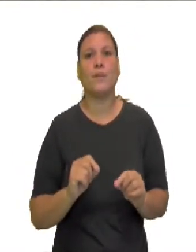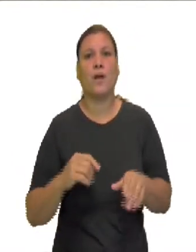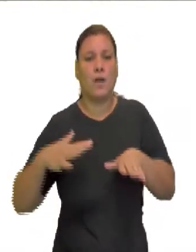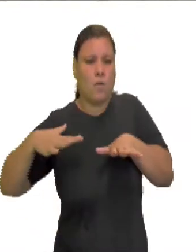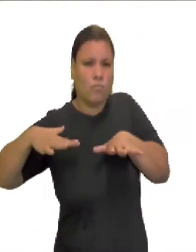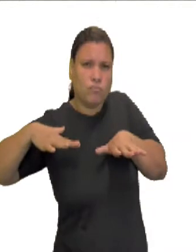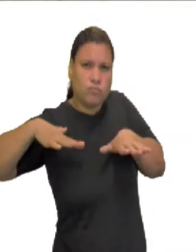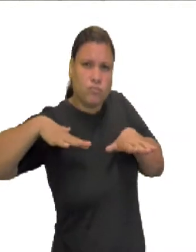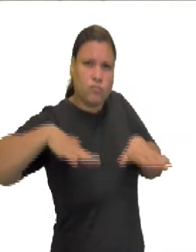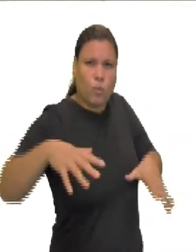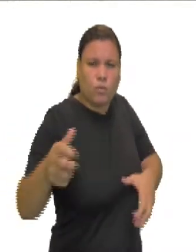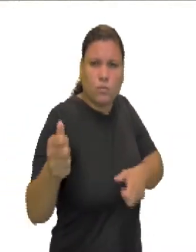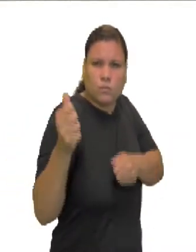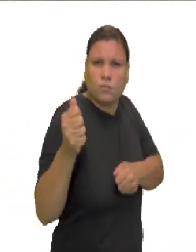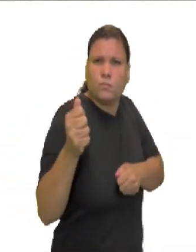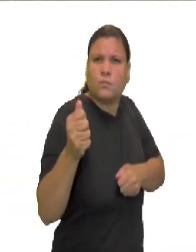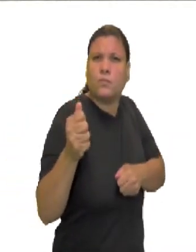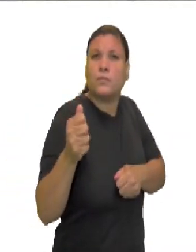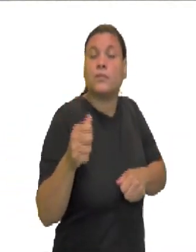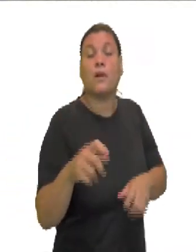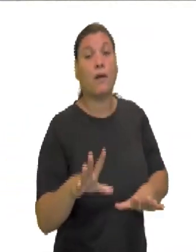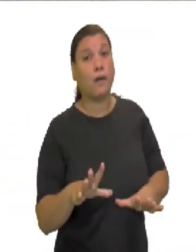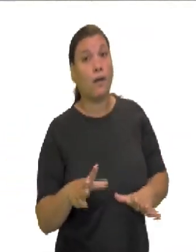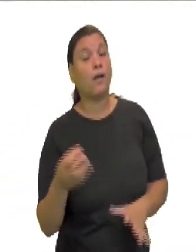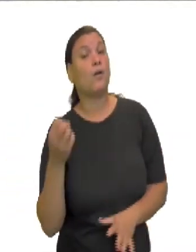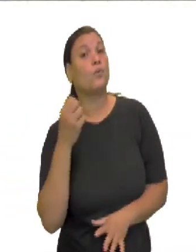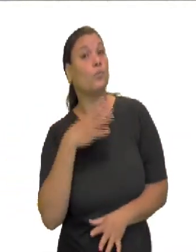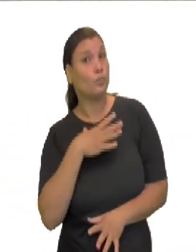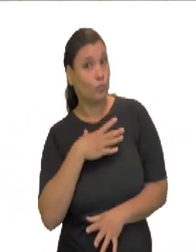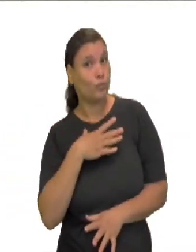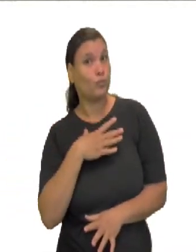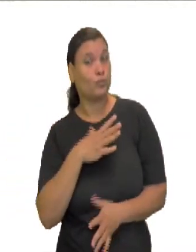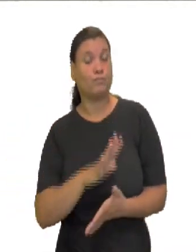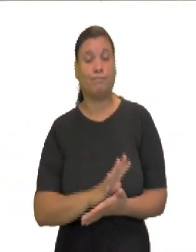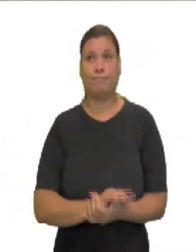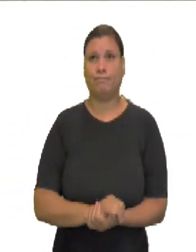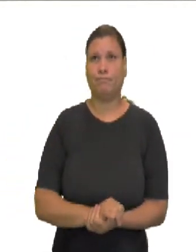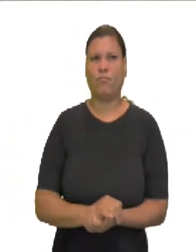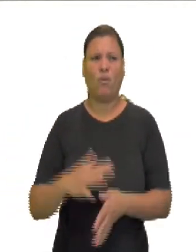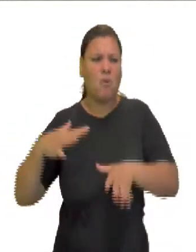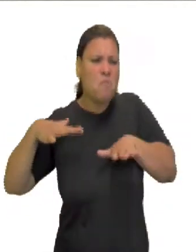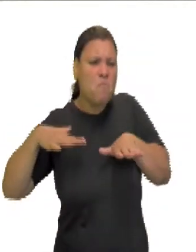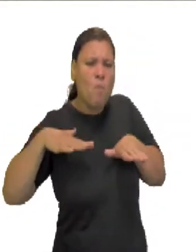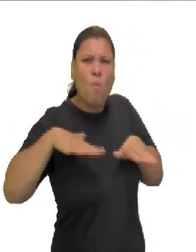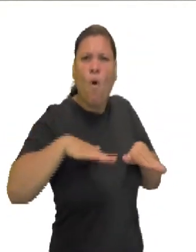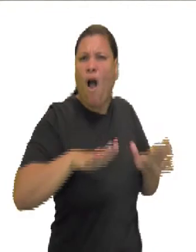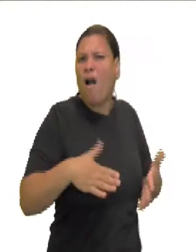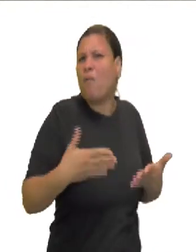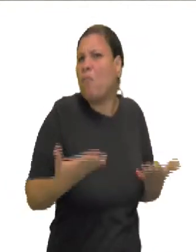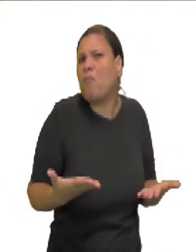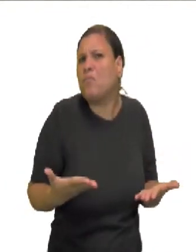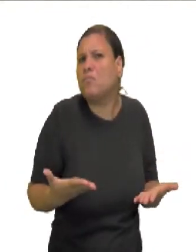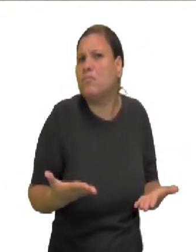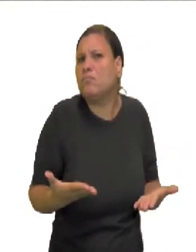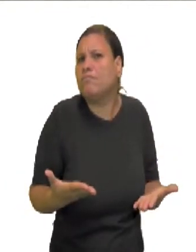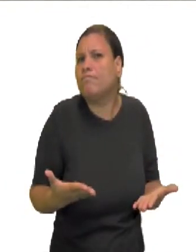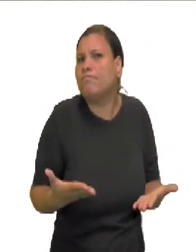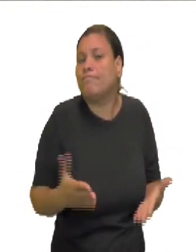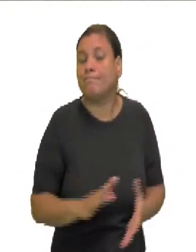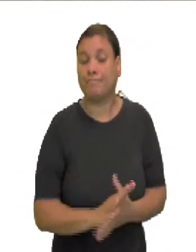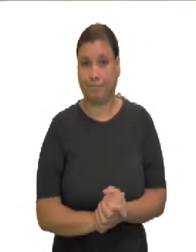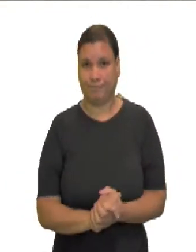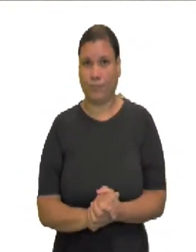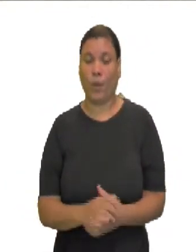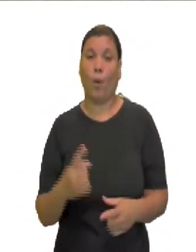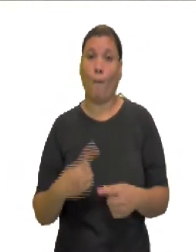da modernidade. Então, vamos ver agora quais foram esses primeiros movimentos. A modernidade construiu-se em meio aos